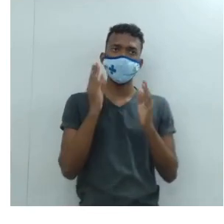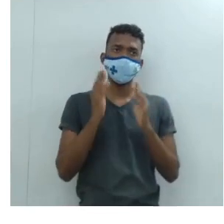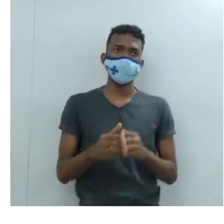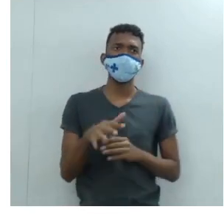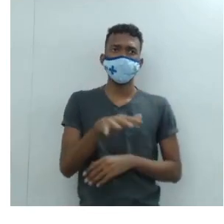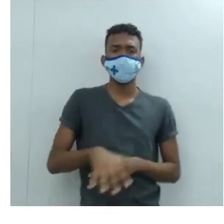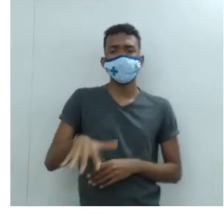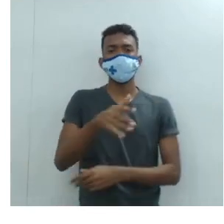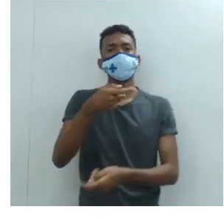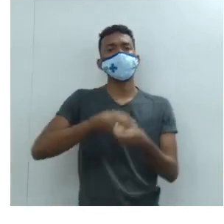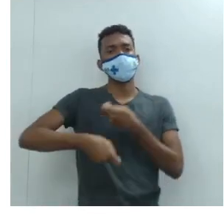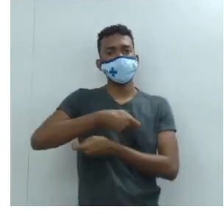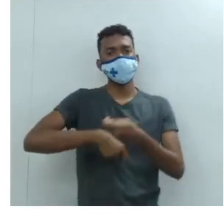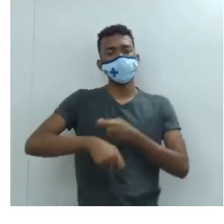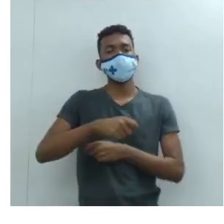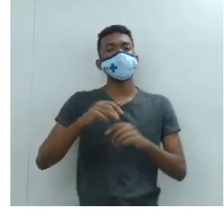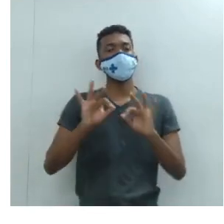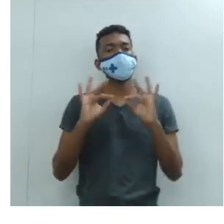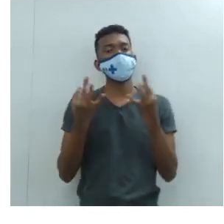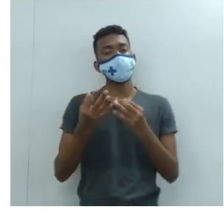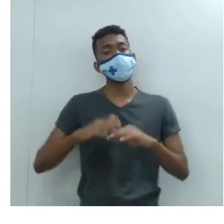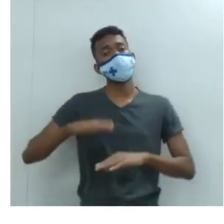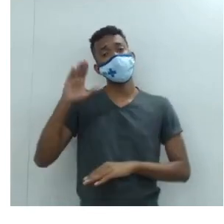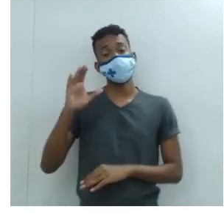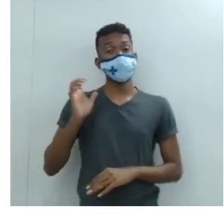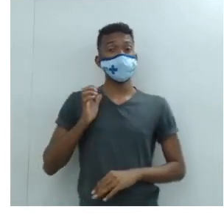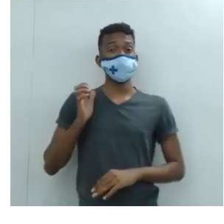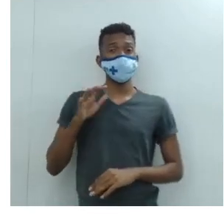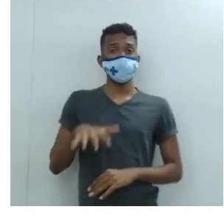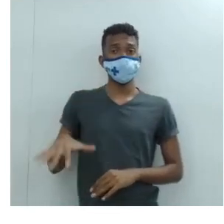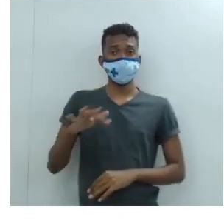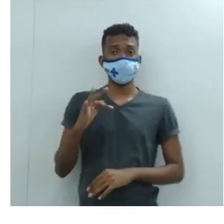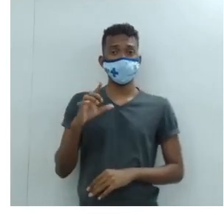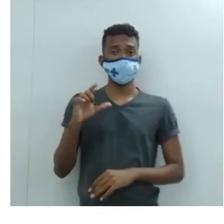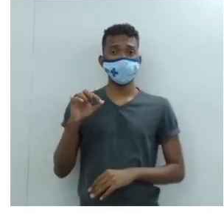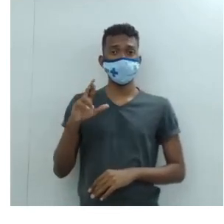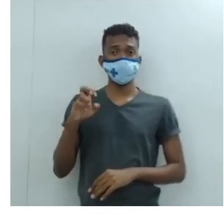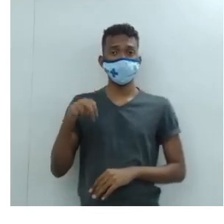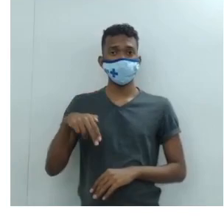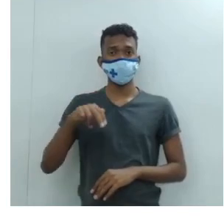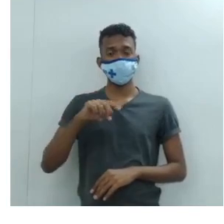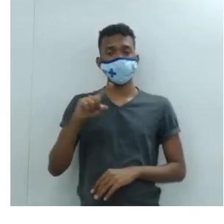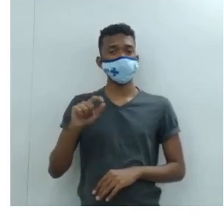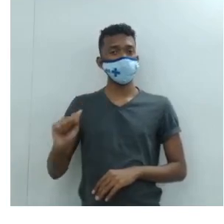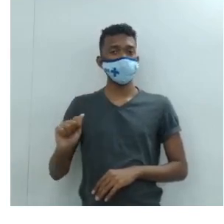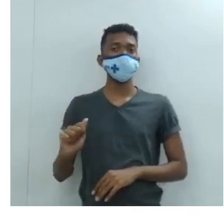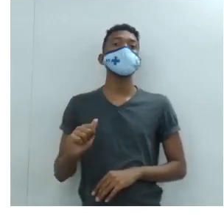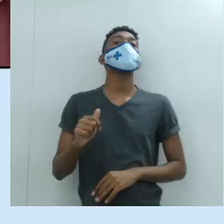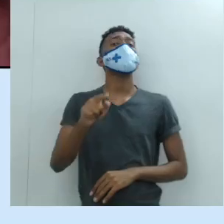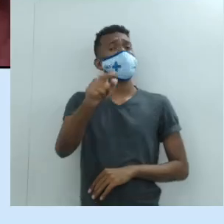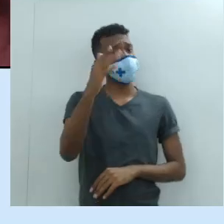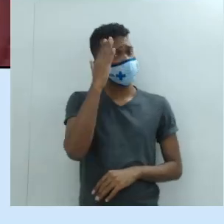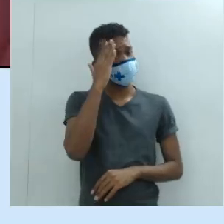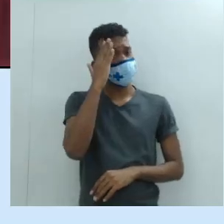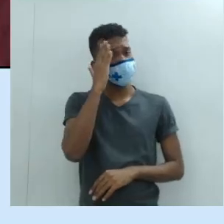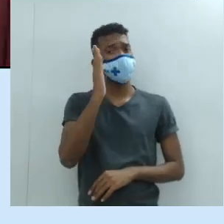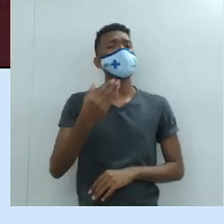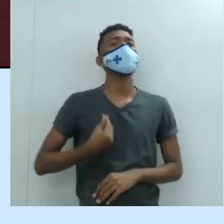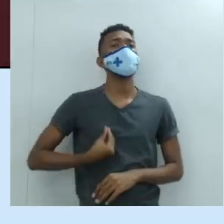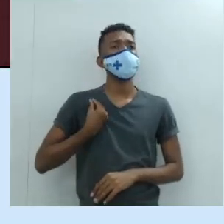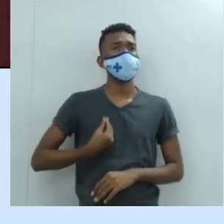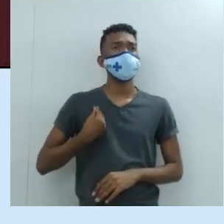famílias mais ricas de Florença. Então eu quero que vocês saibam que existiam os